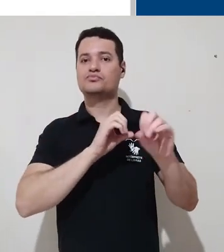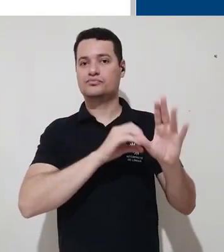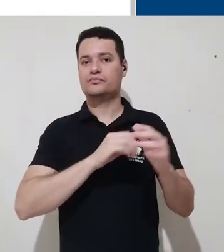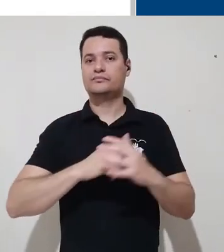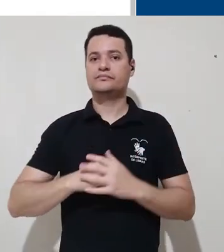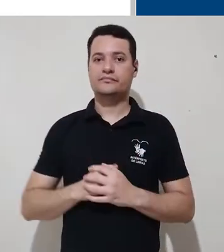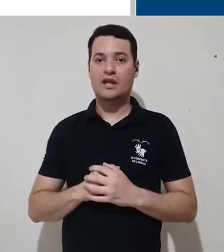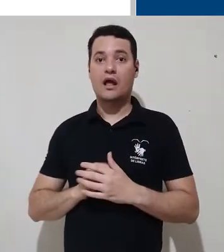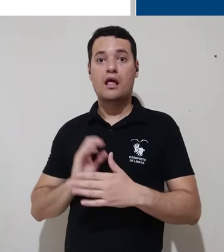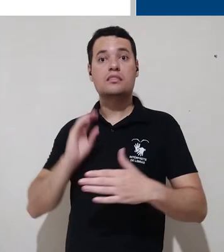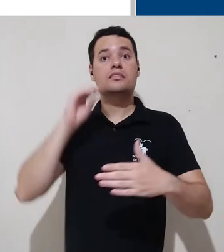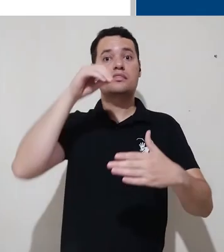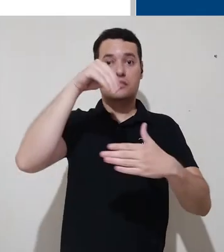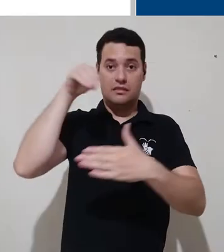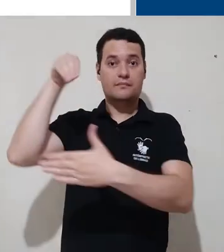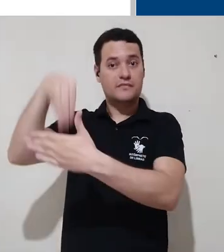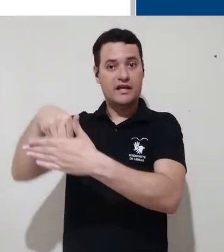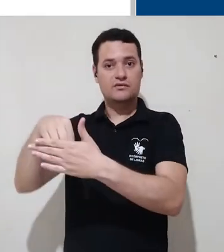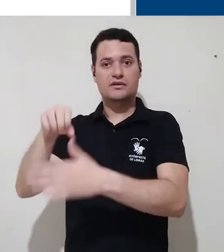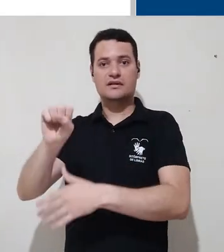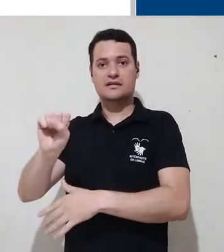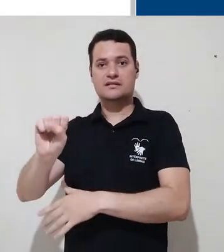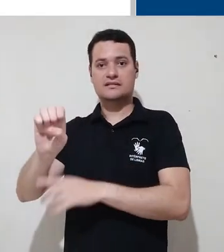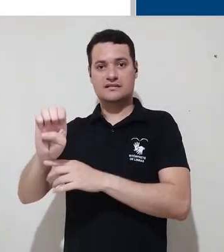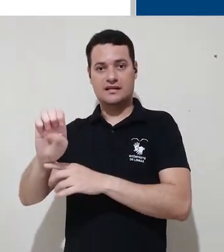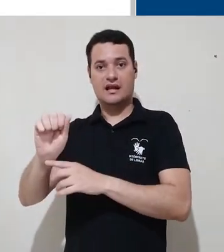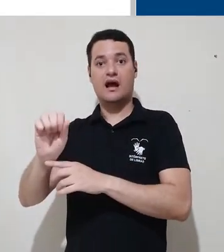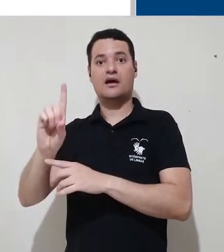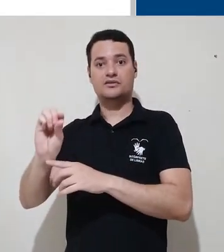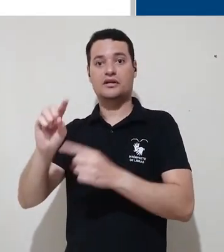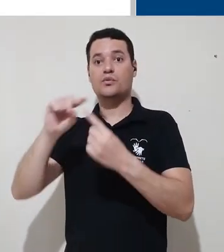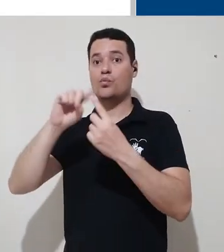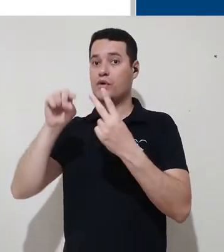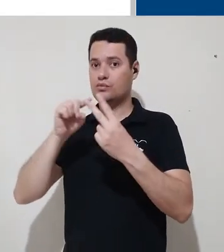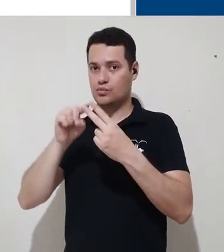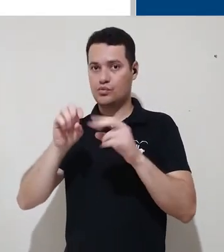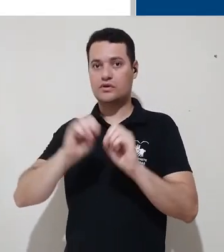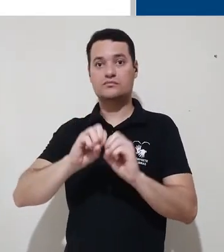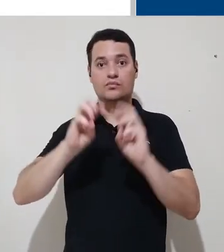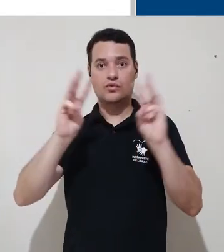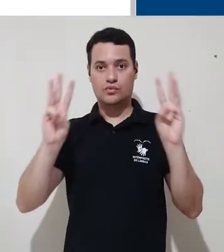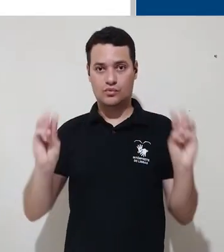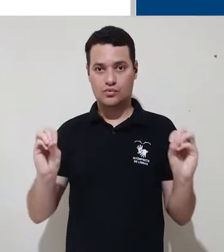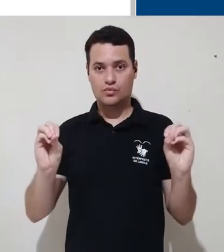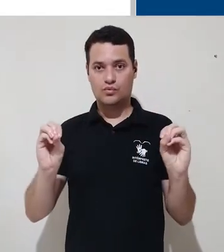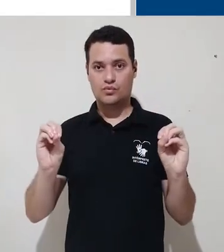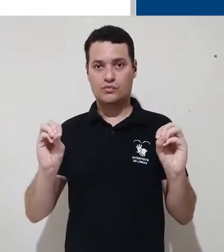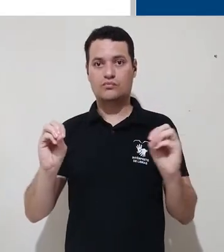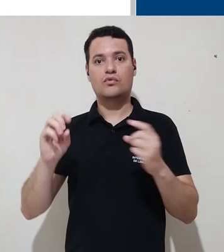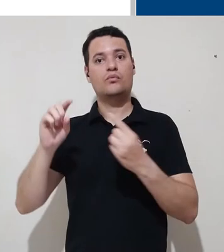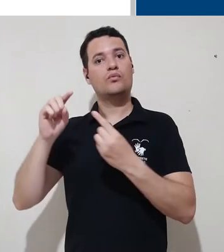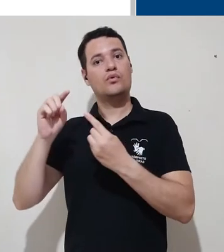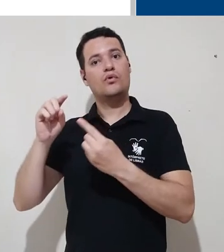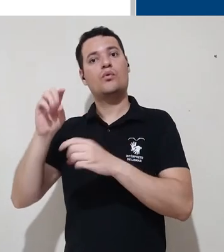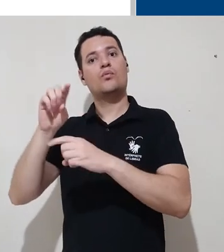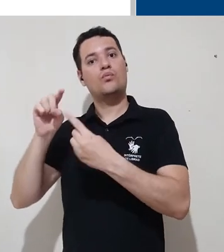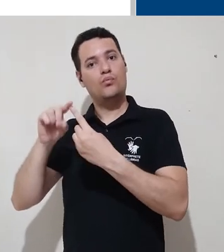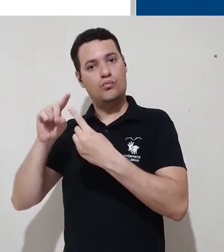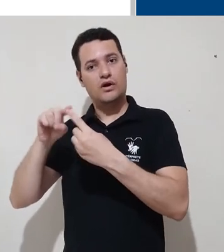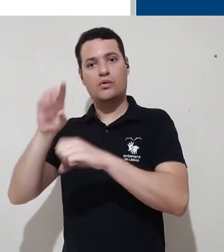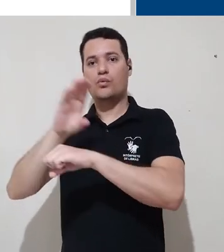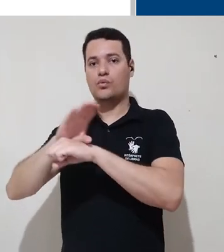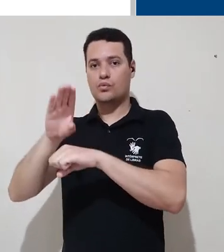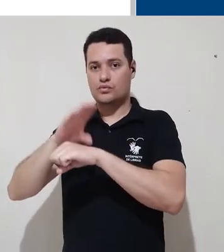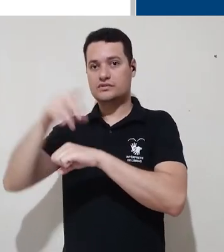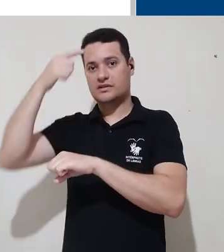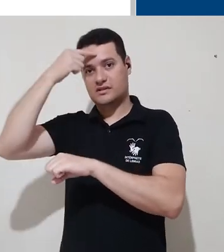Dentro da SEAD, nós temos duas plataformas Moodle, uma para os cursos de graduação e uma